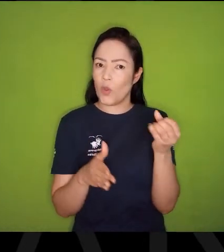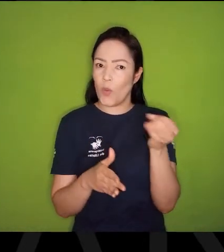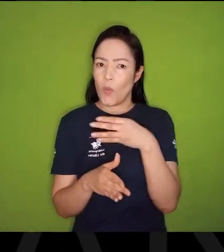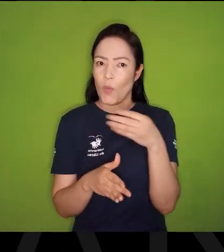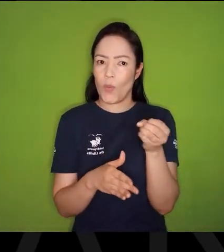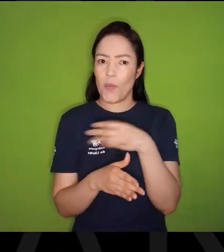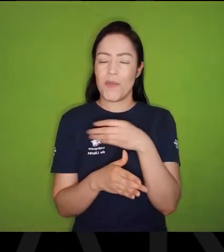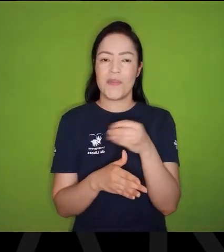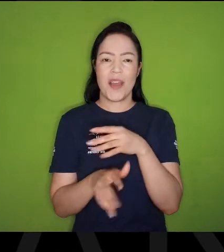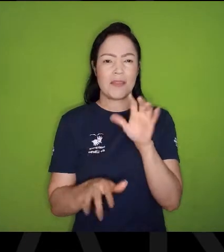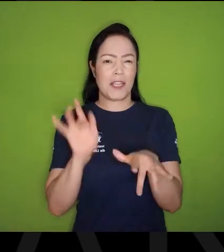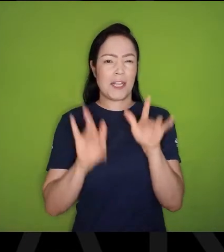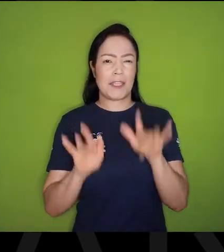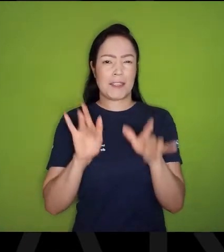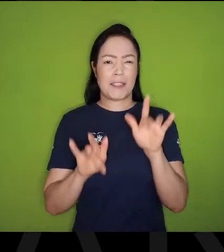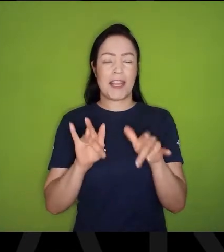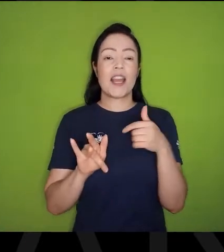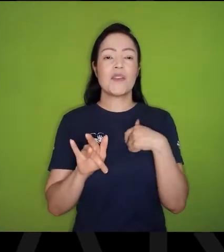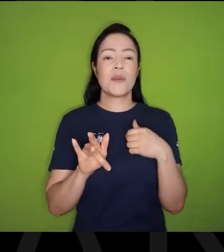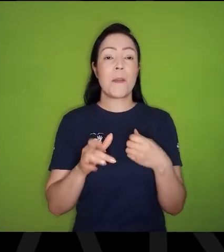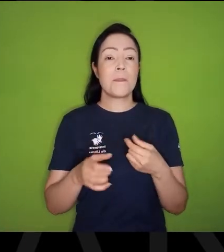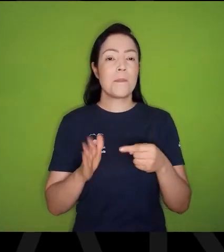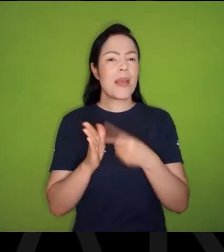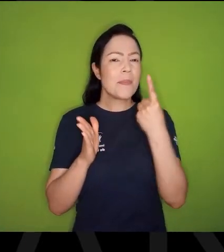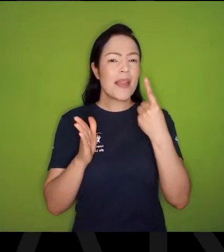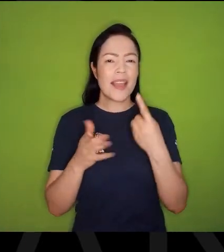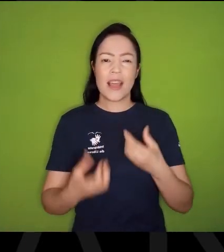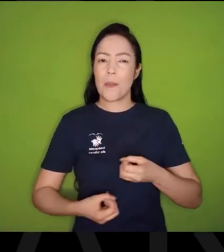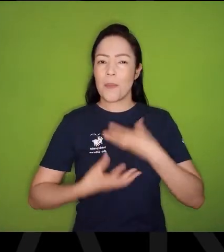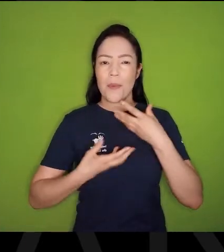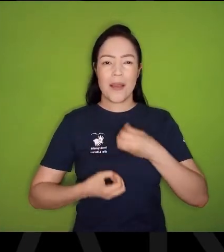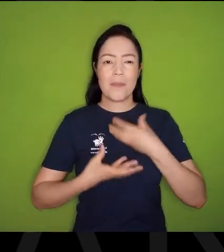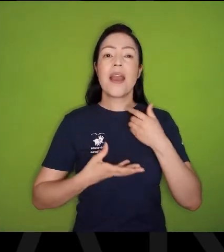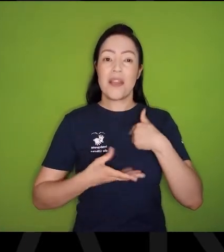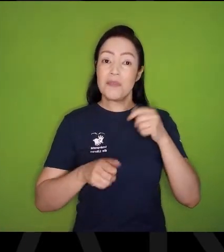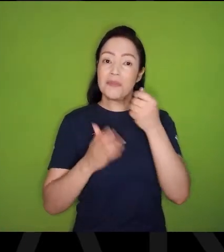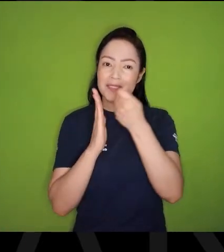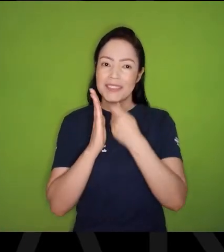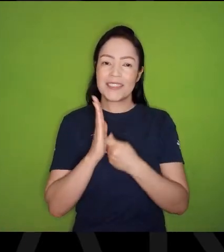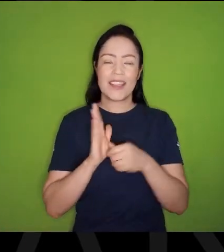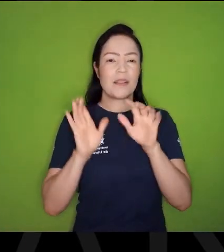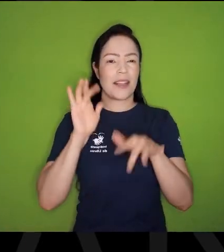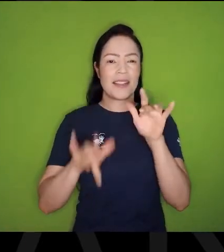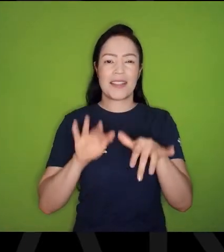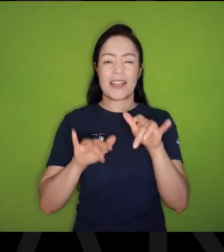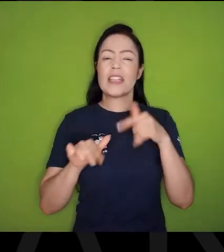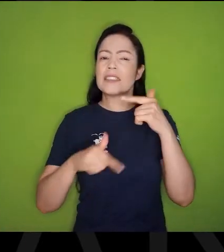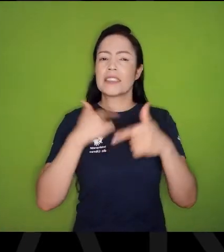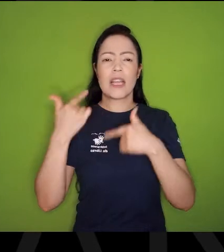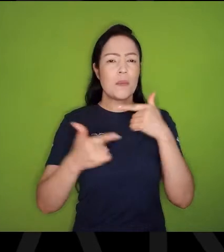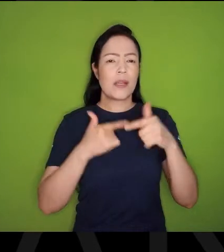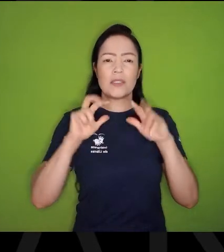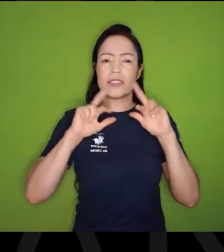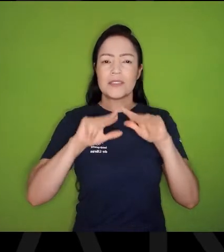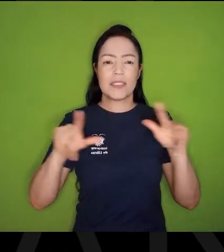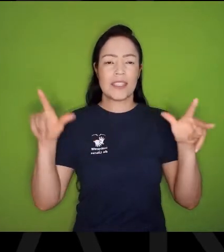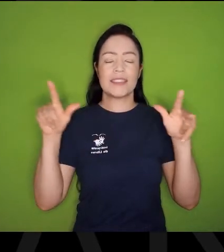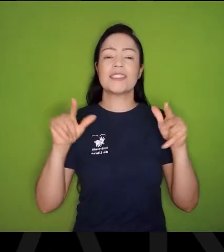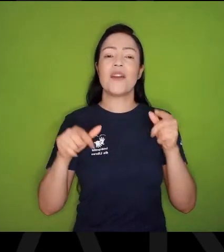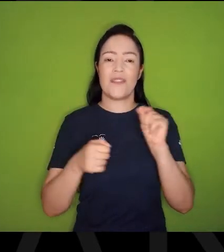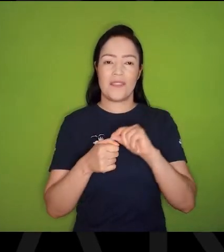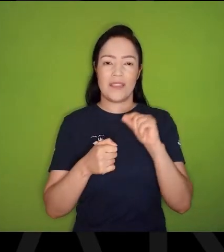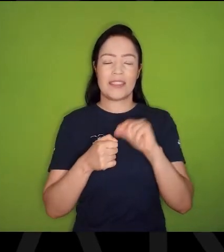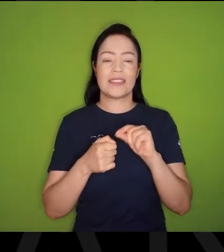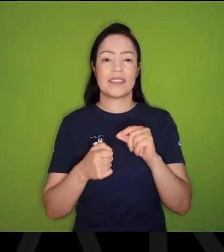Com aquela máquina de didatilografia, Eu escrevi meus primeiros poemas, Com a máquina de didatilografia, Eu fiz muitos trabalhos, Para receber um dinheirinho,